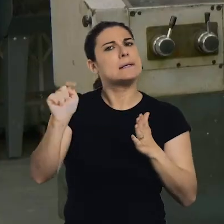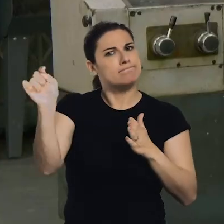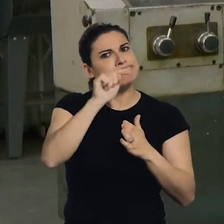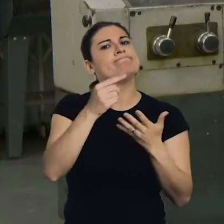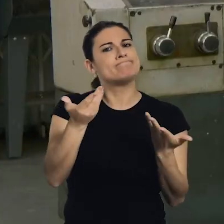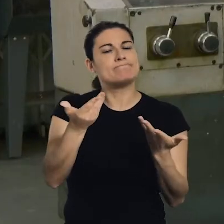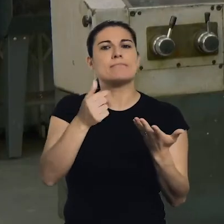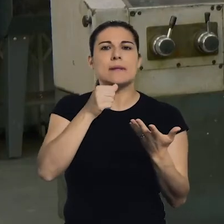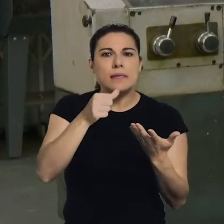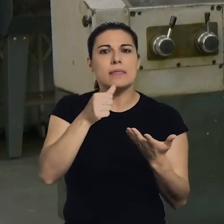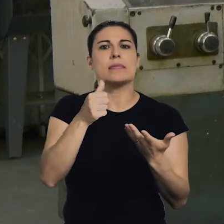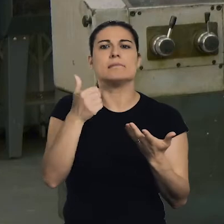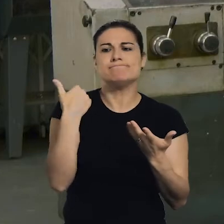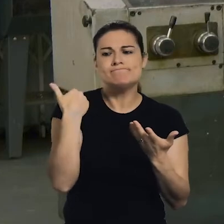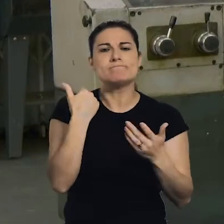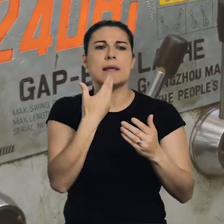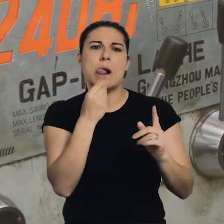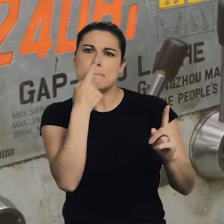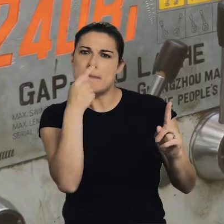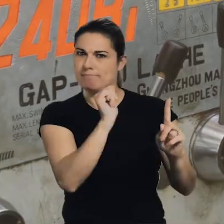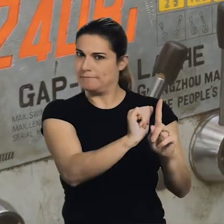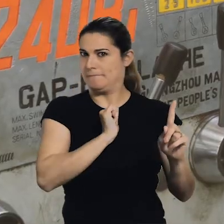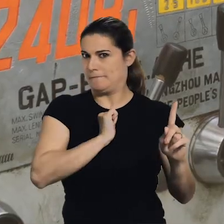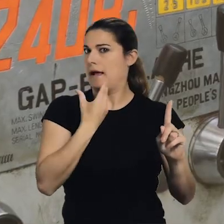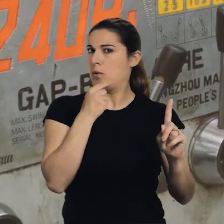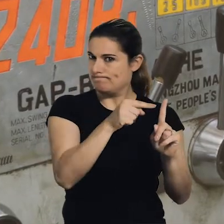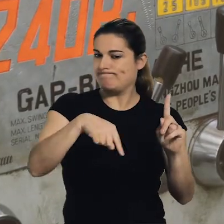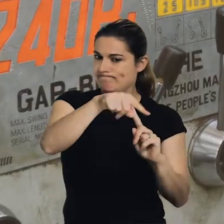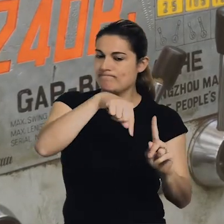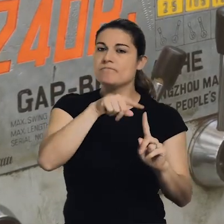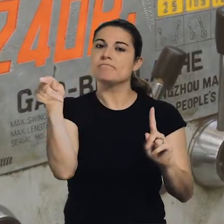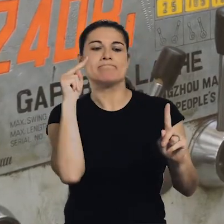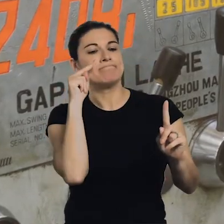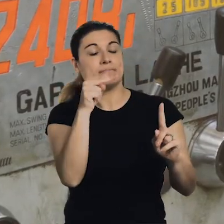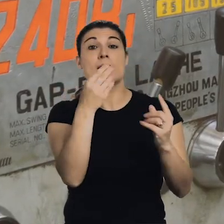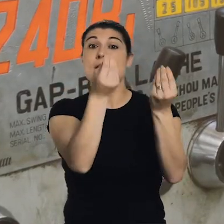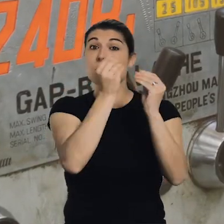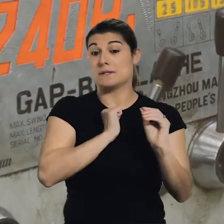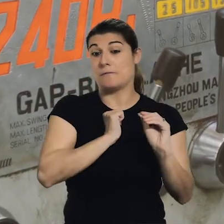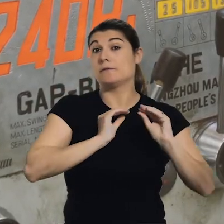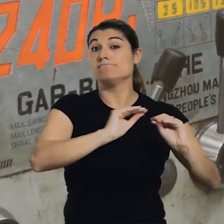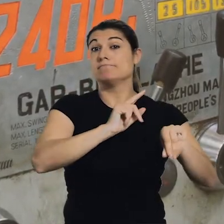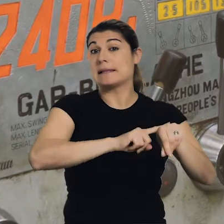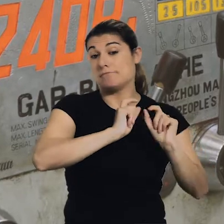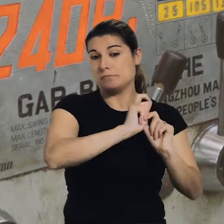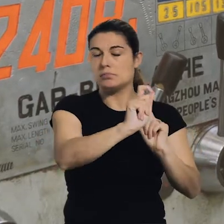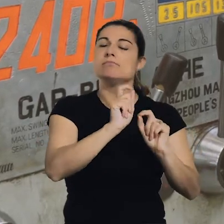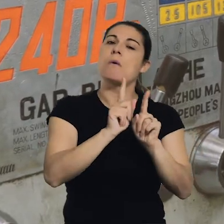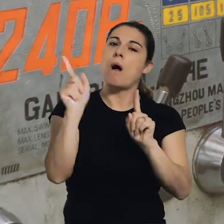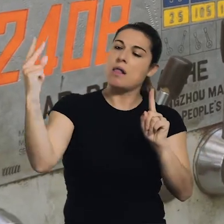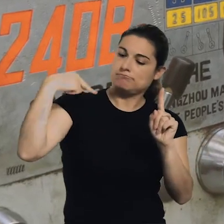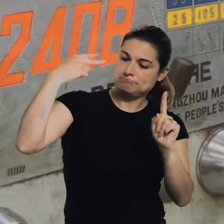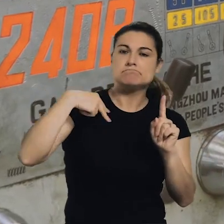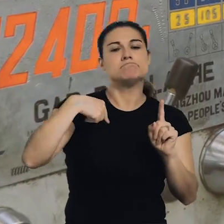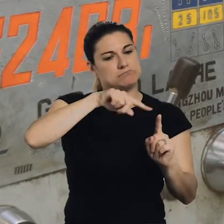uma vez que as empresas têm de facto procurado os nossos formandos porque julgam que a